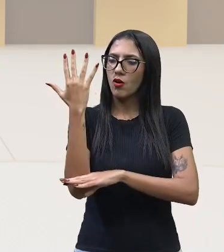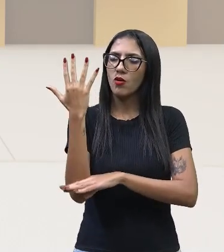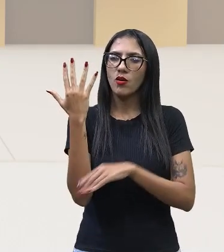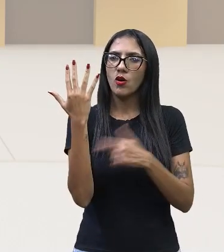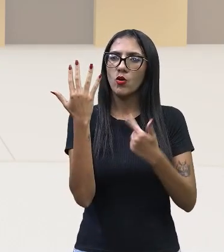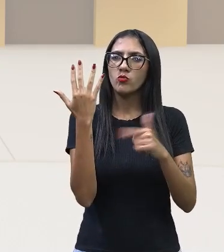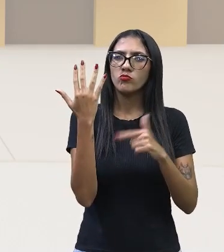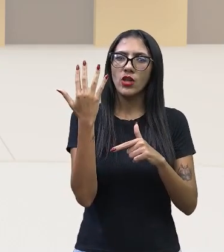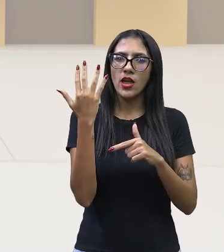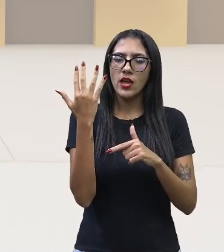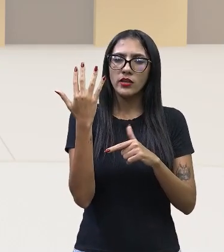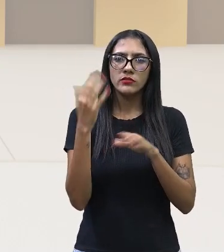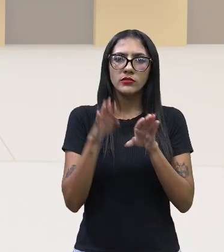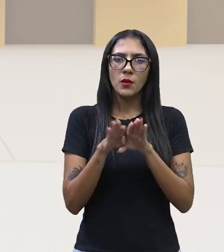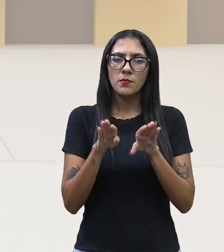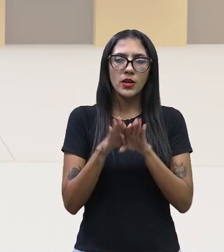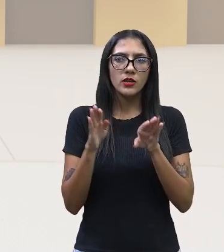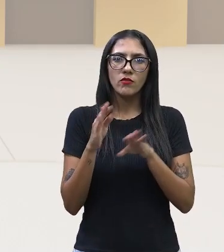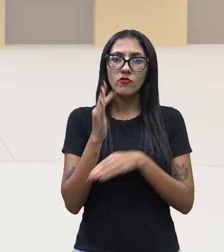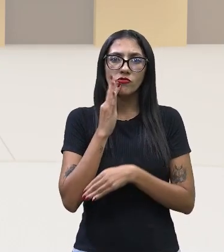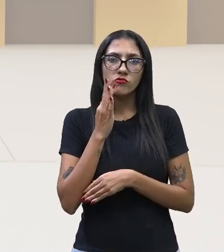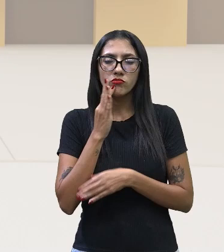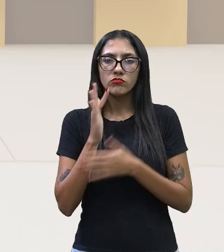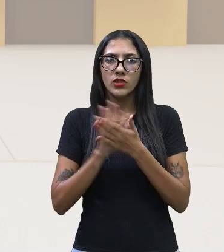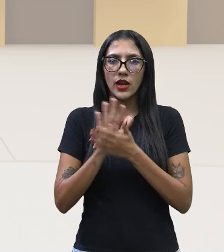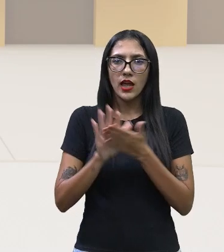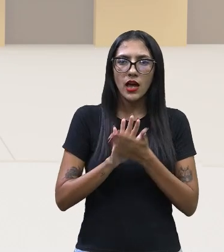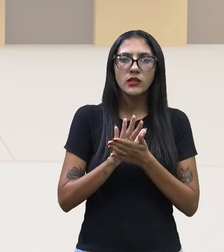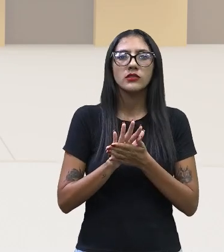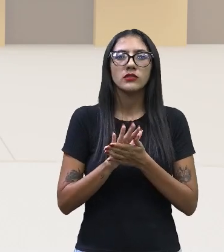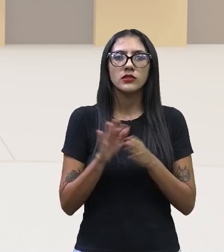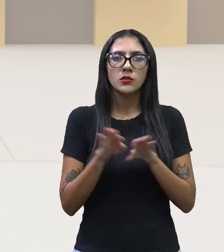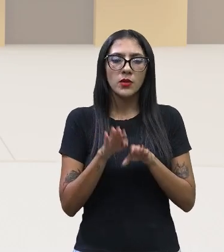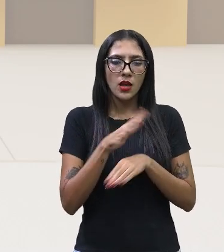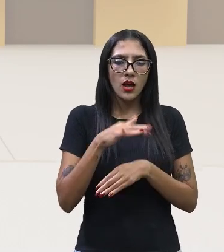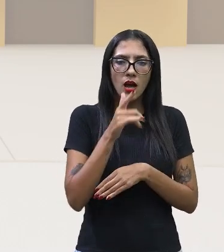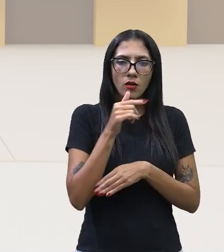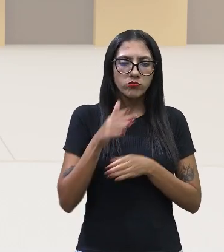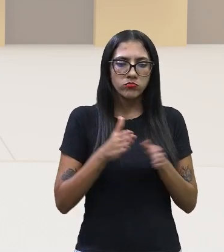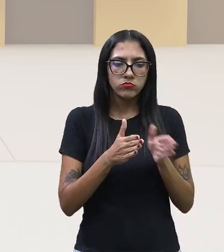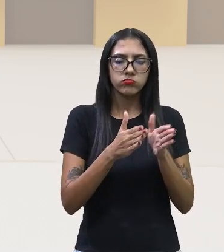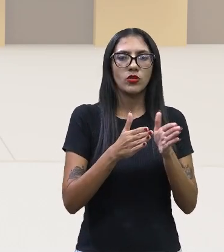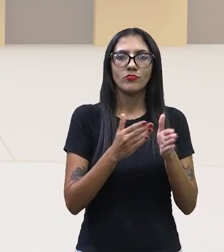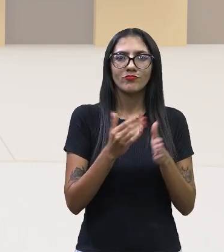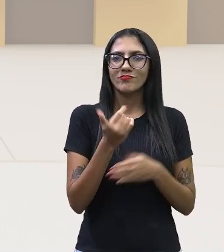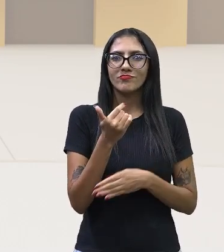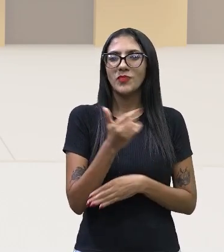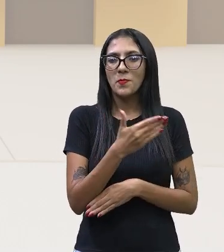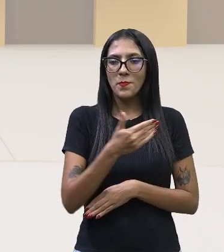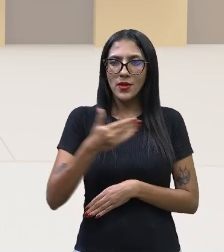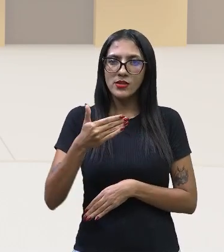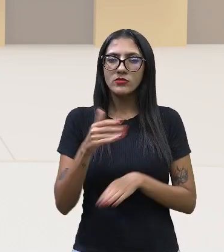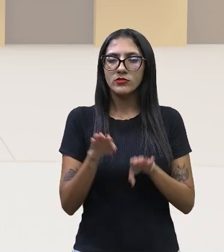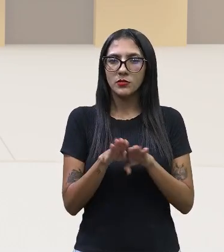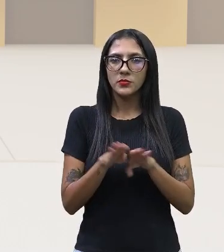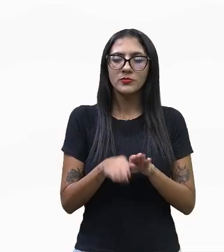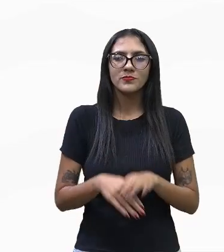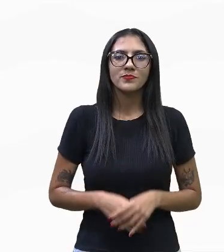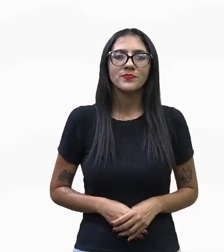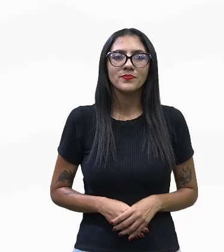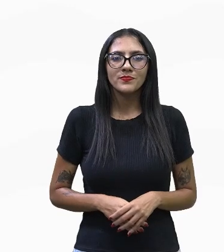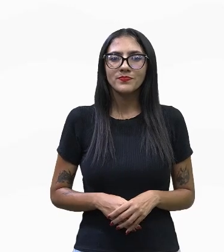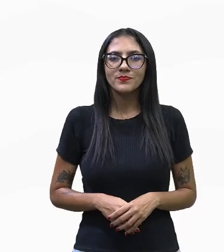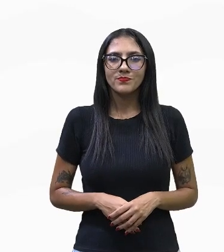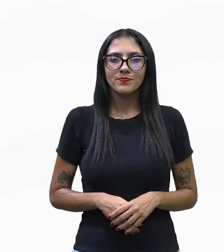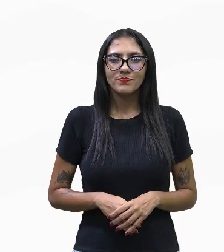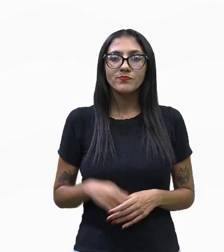consequentemente também não tem peixe. Esse é um dos impactos do desmatamento. Vamos ao texto, vamos conhecer um pouquinho mais, vamos